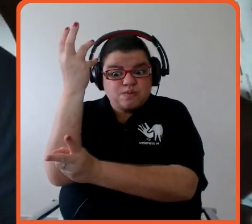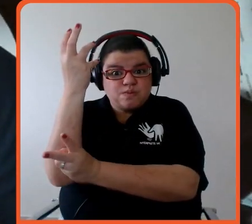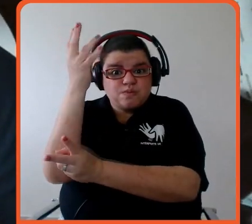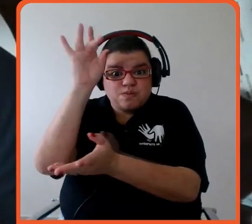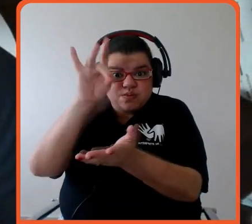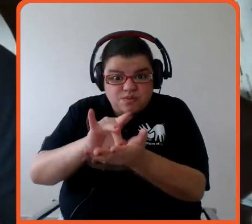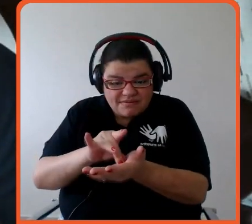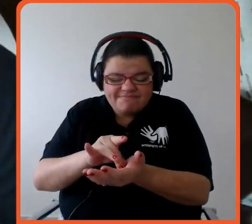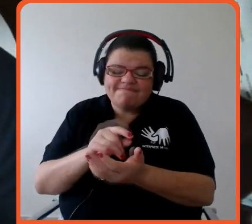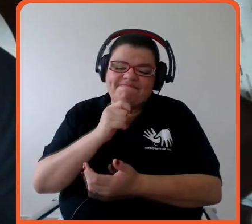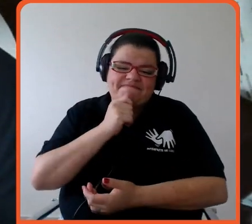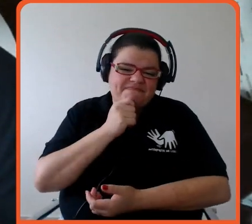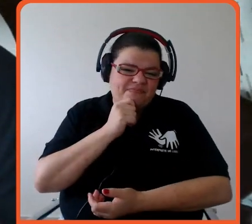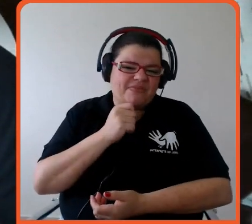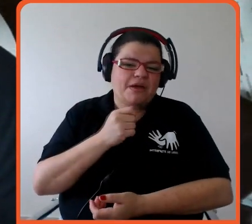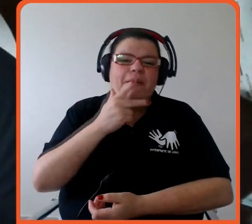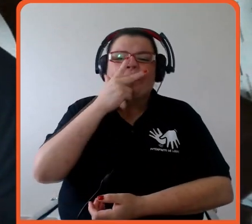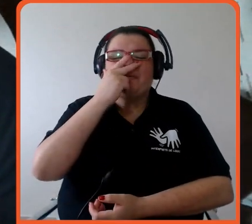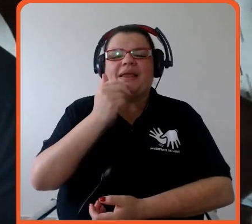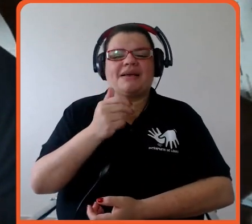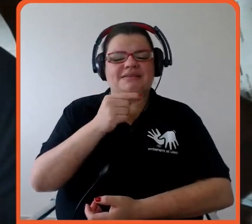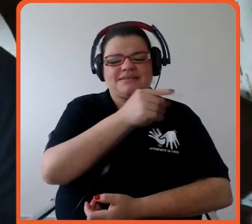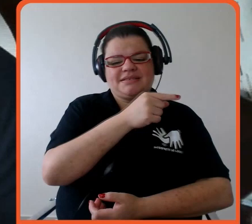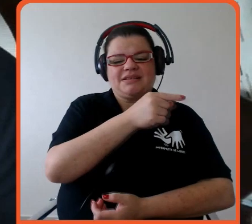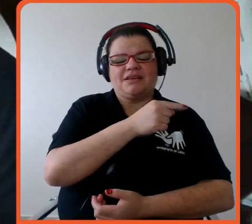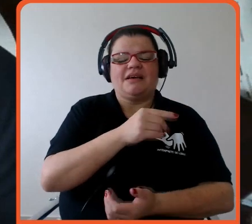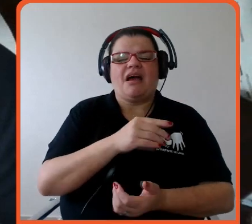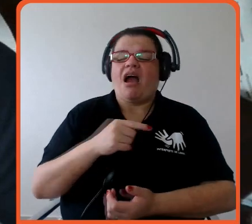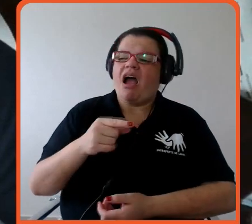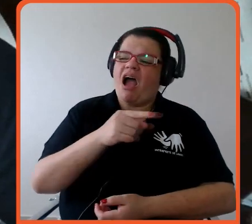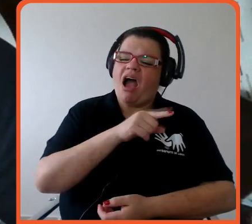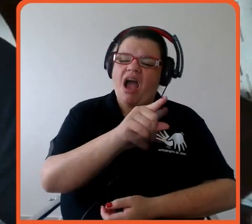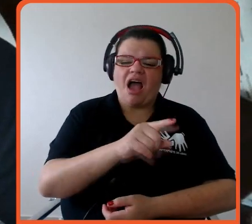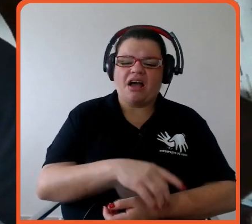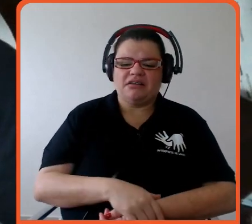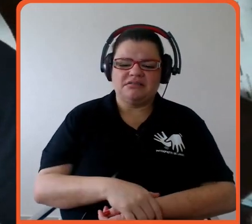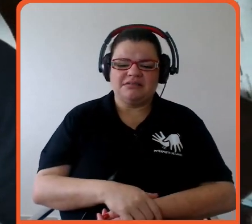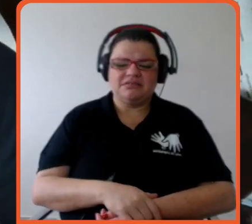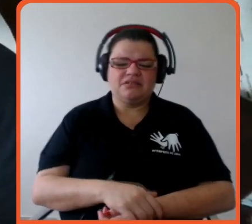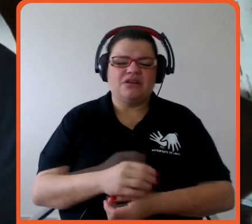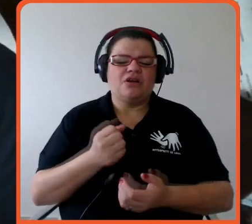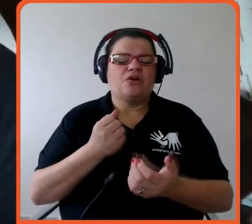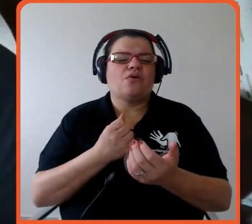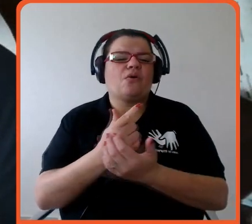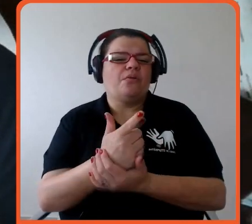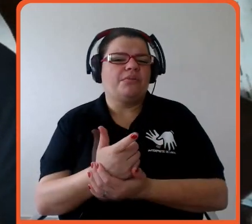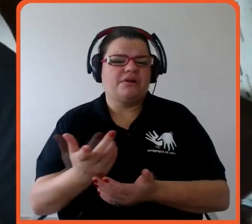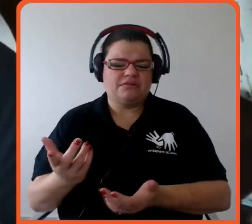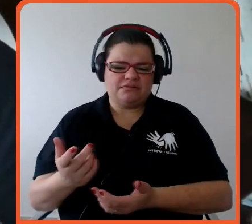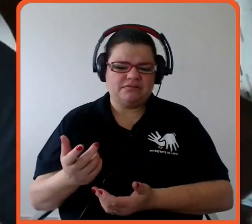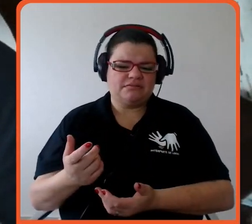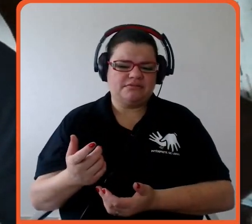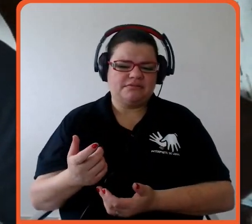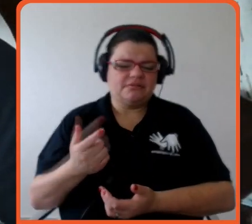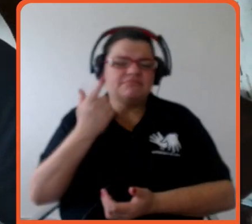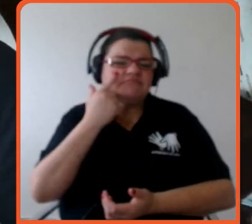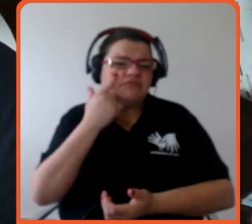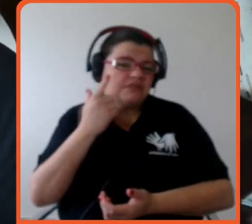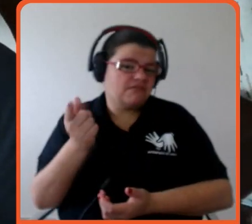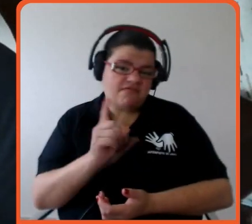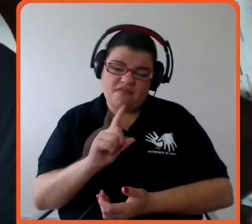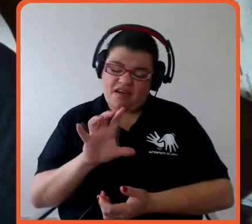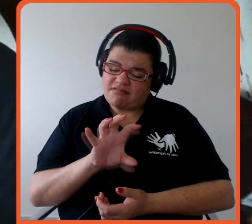para o consumidor um que apenas neutralizar carbono comprando créditos é a saída e não é por aí, acho que é